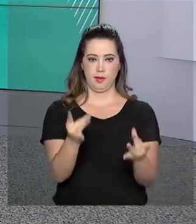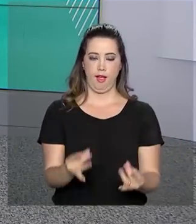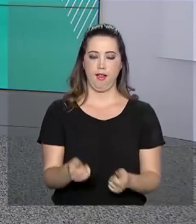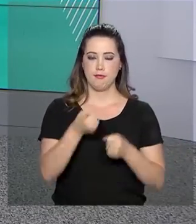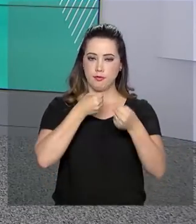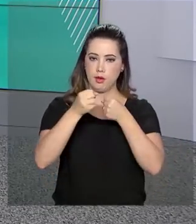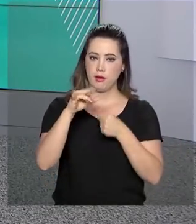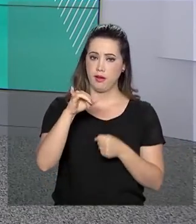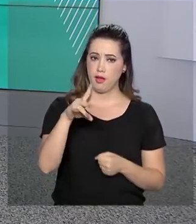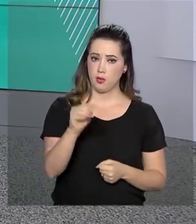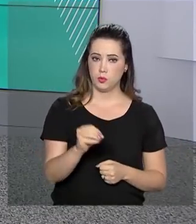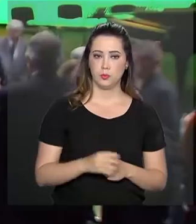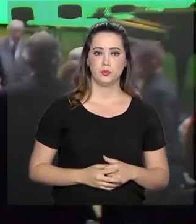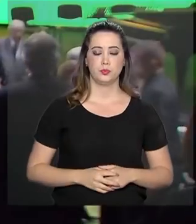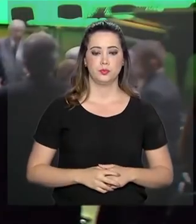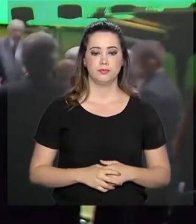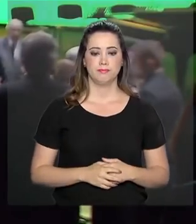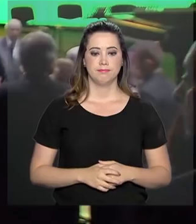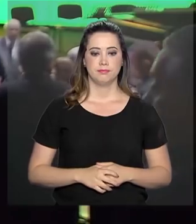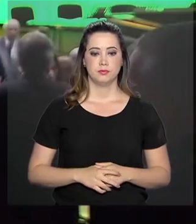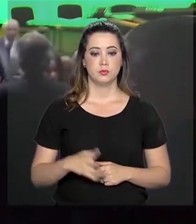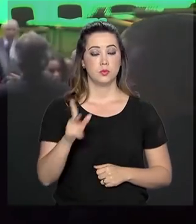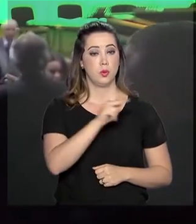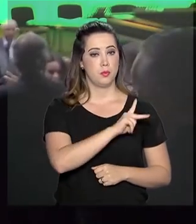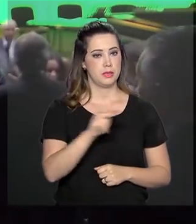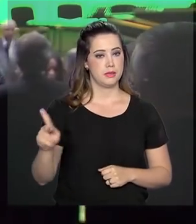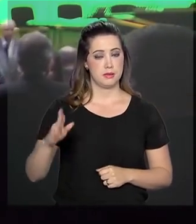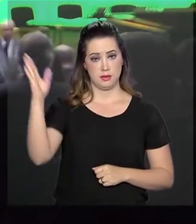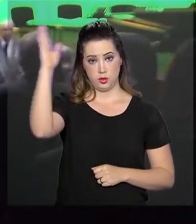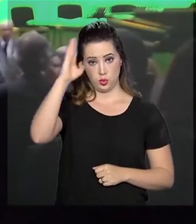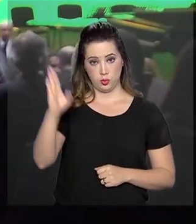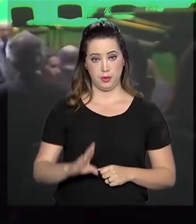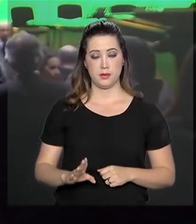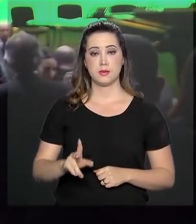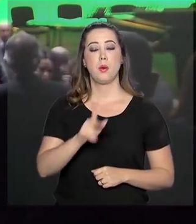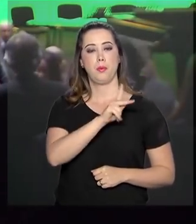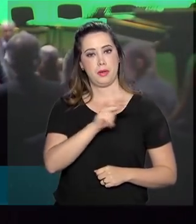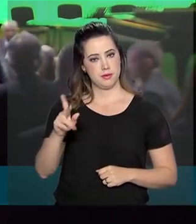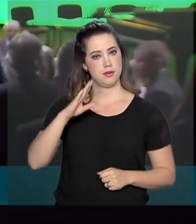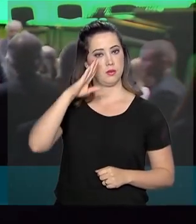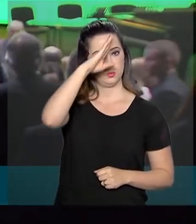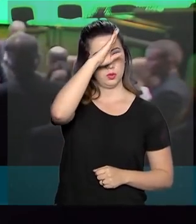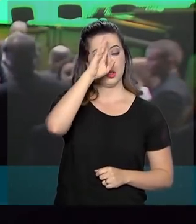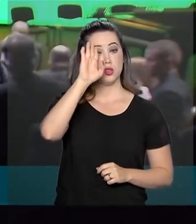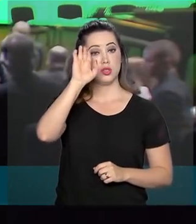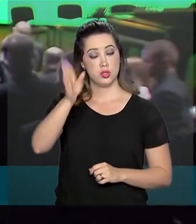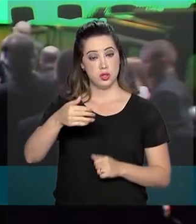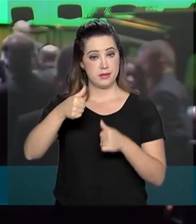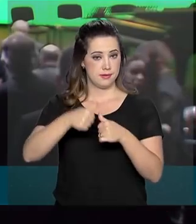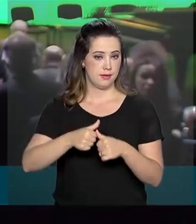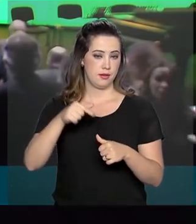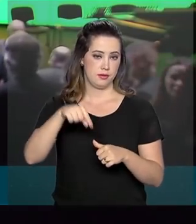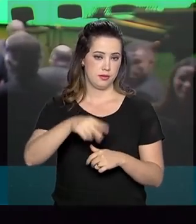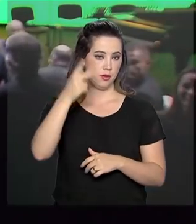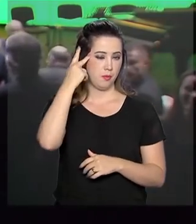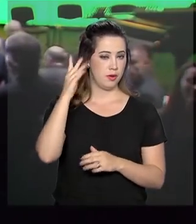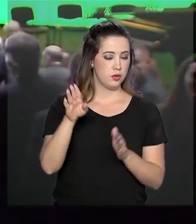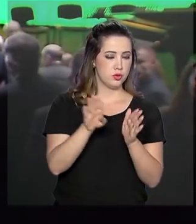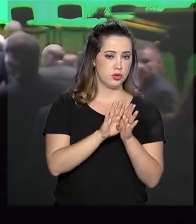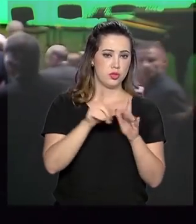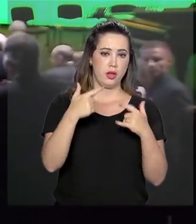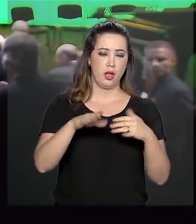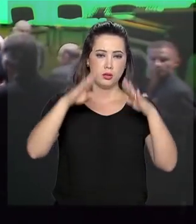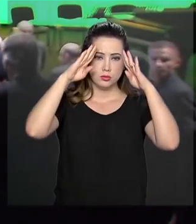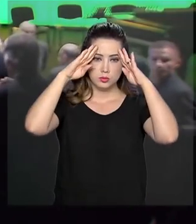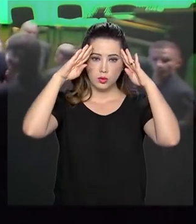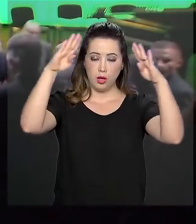repórter Ricardo Ferraz. O presidente da República, Jair Bolsonaro, já está em São Paulo. Logo na chegada, na base aérea do aeroporto de